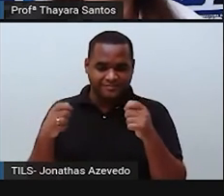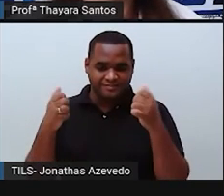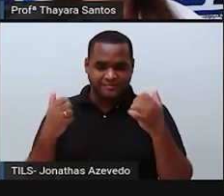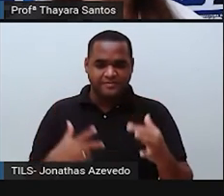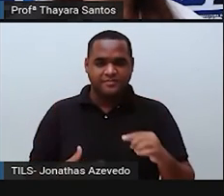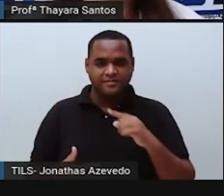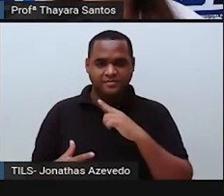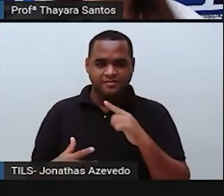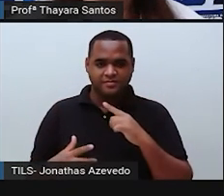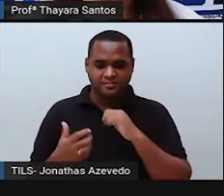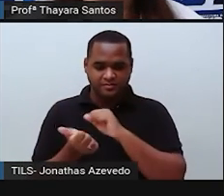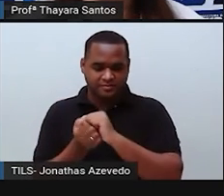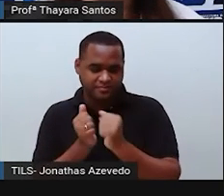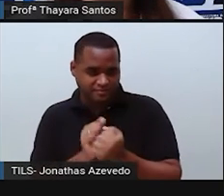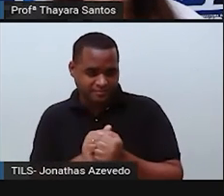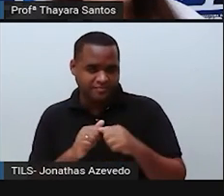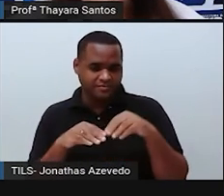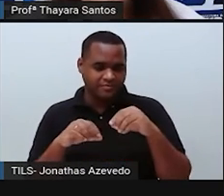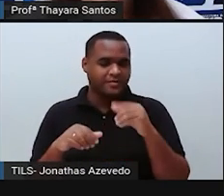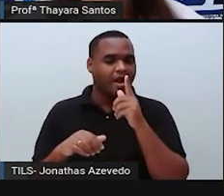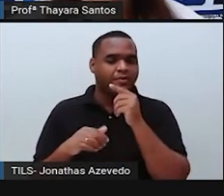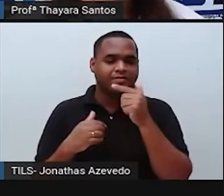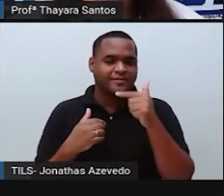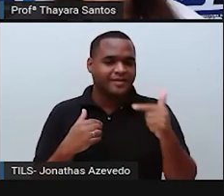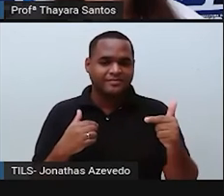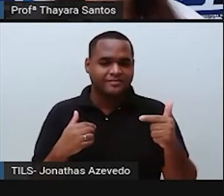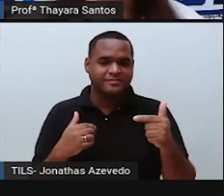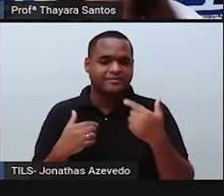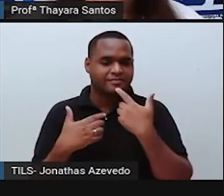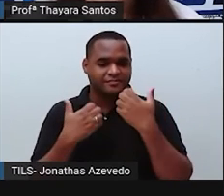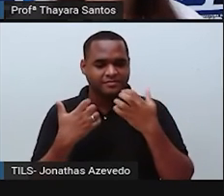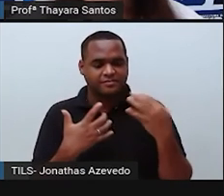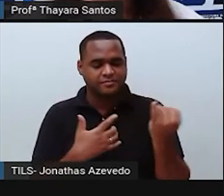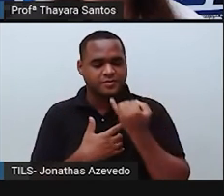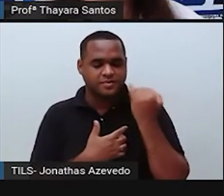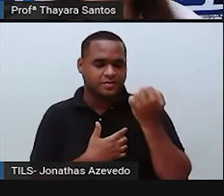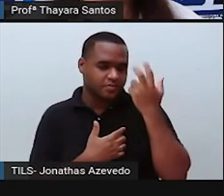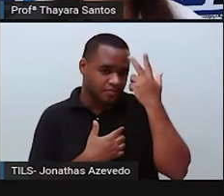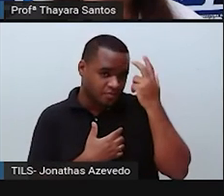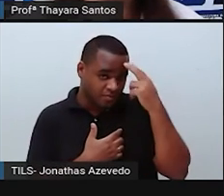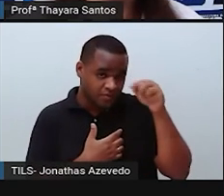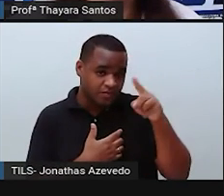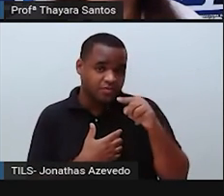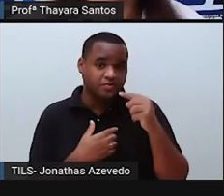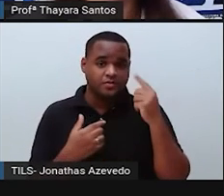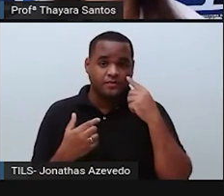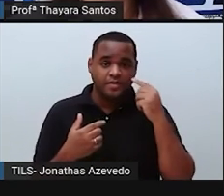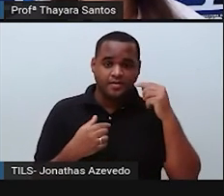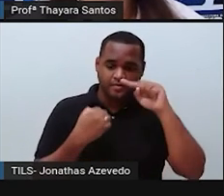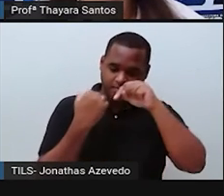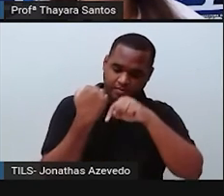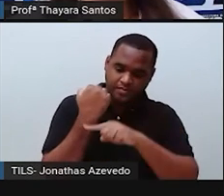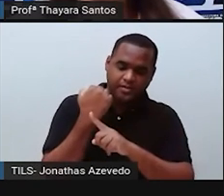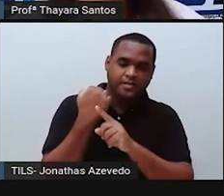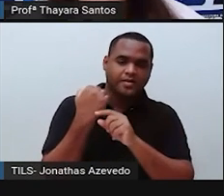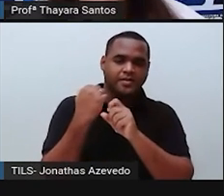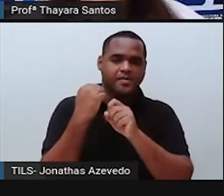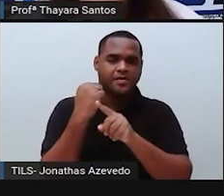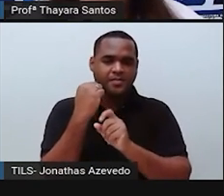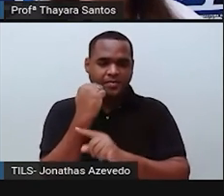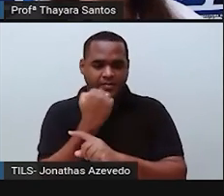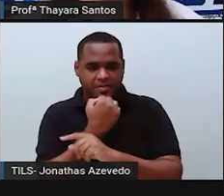elas se adaptem à aridez e à escassez de água. Então, por isso que é muito comum a gente ver cactos. Nesse ambiente, a gente vê